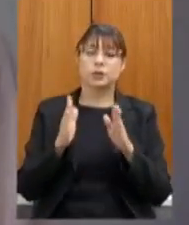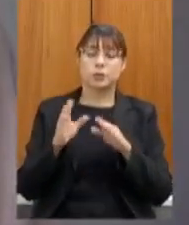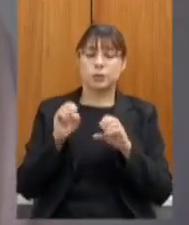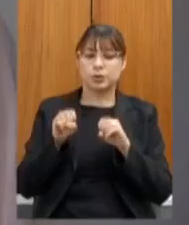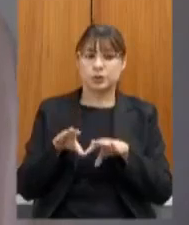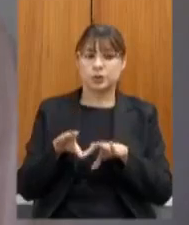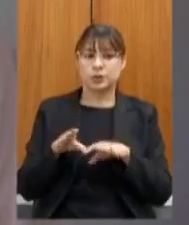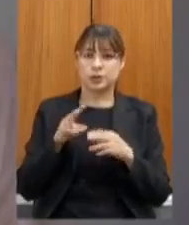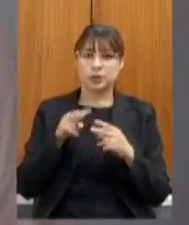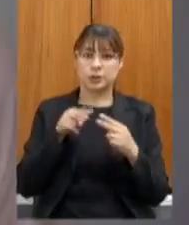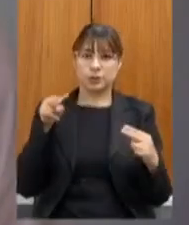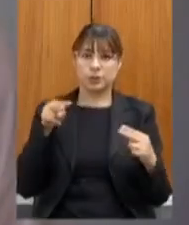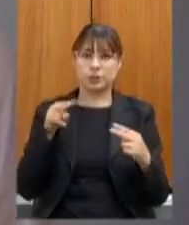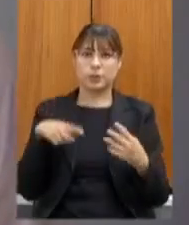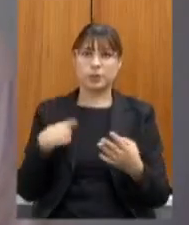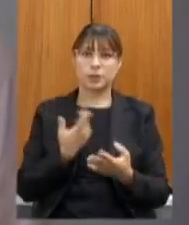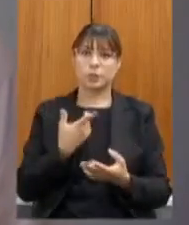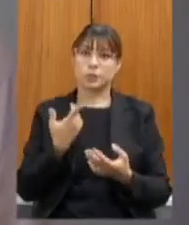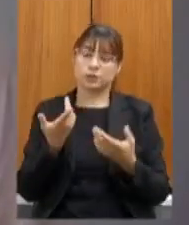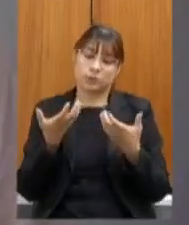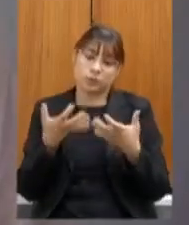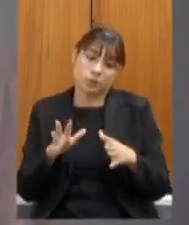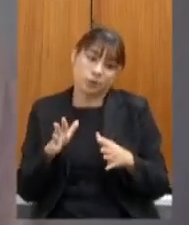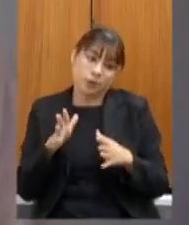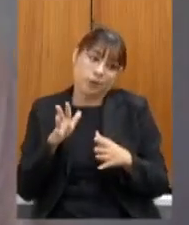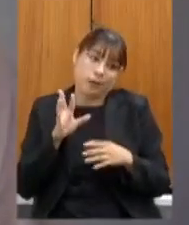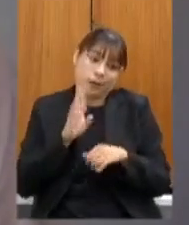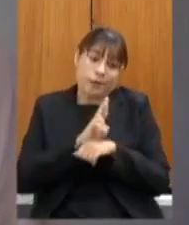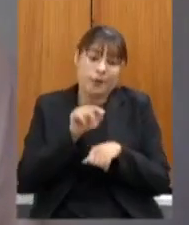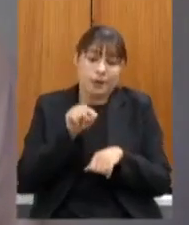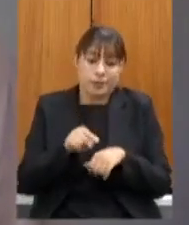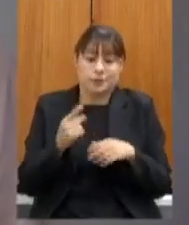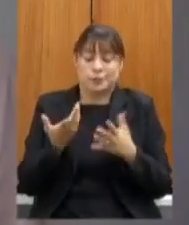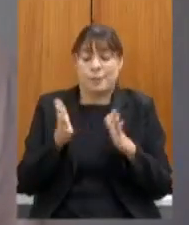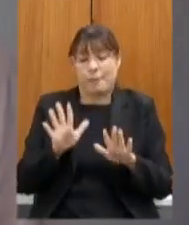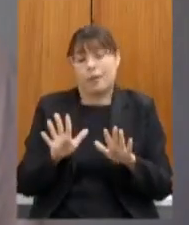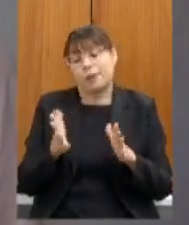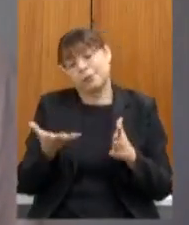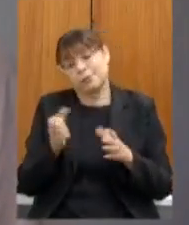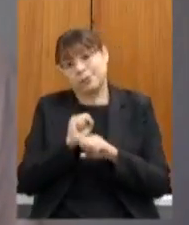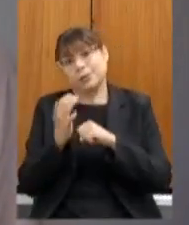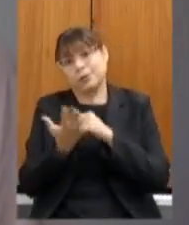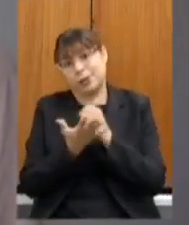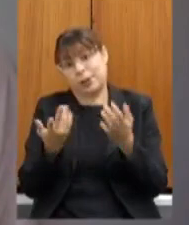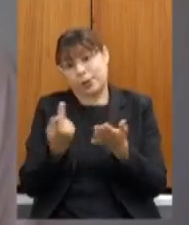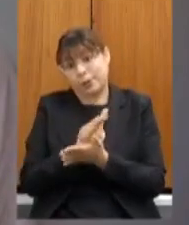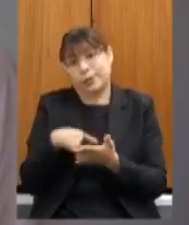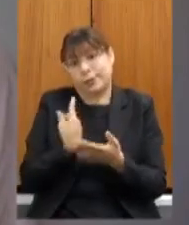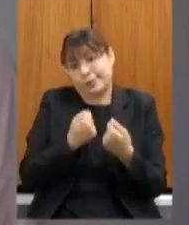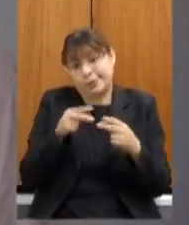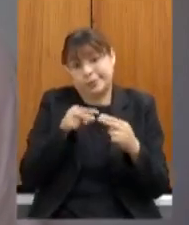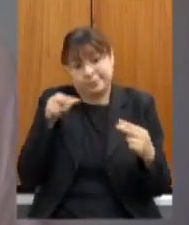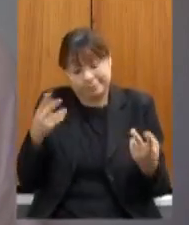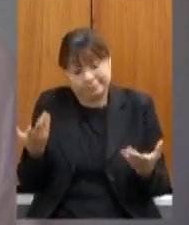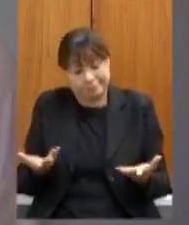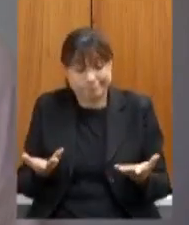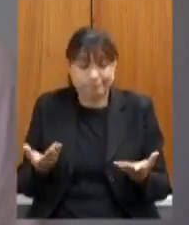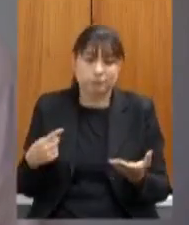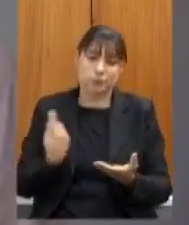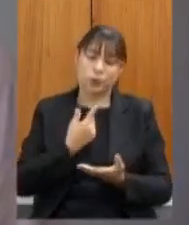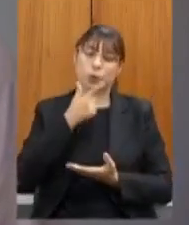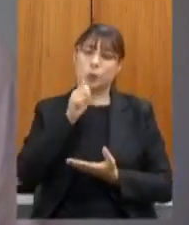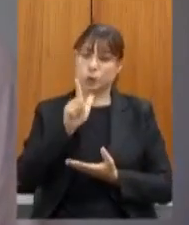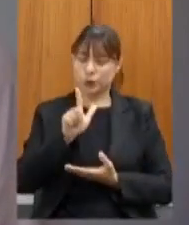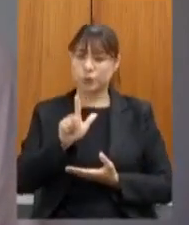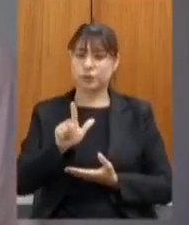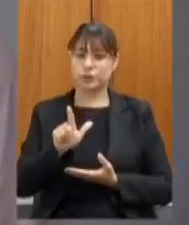gostaríamos de não ser referência nisso mas a pandemia nos trouxe esse desafio e a gente vem sim conseguindo